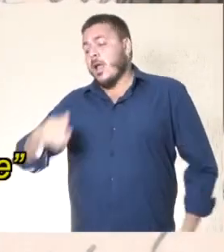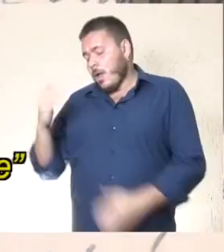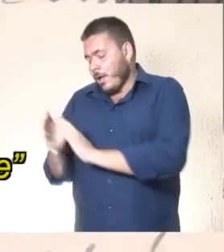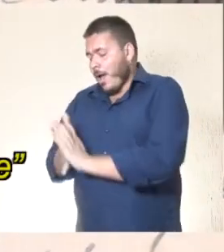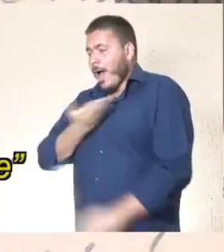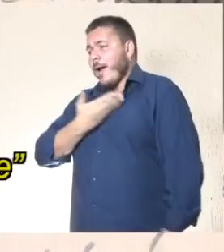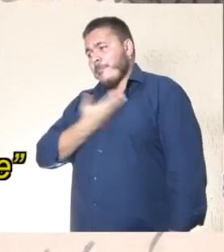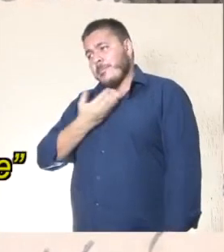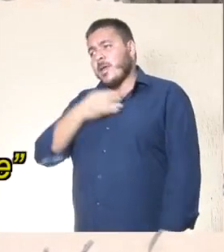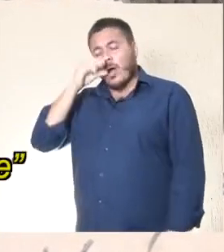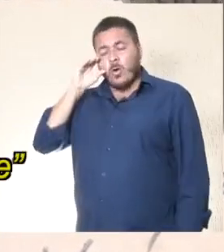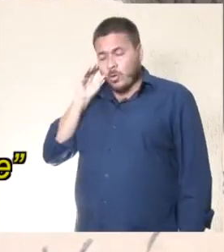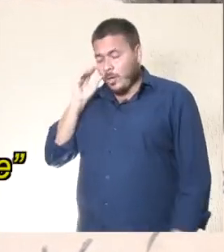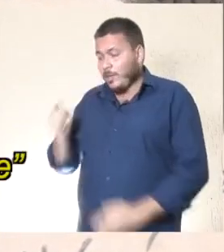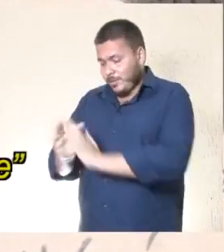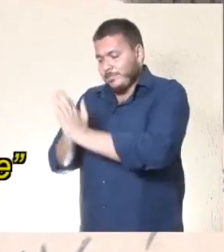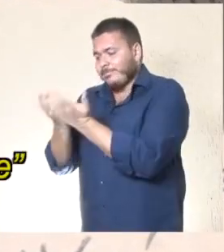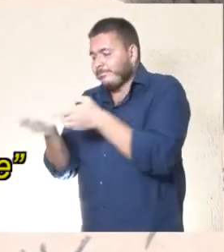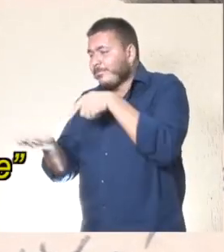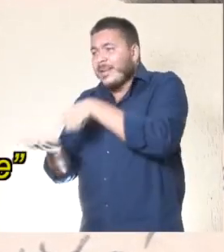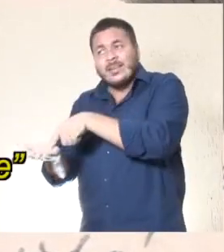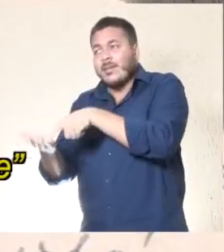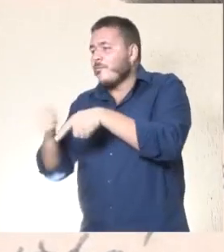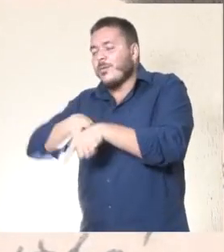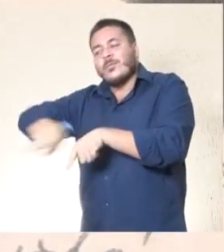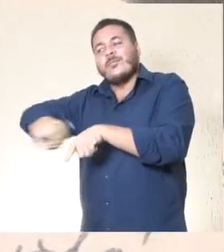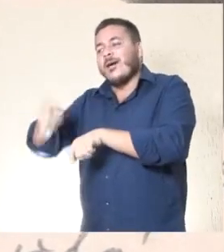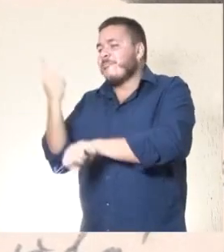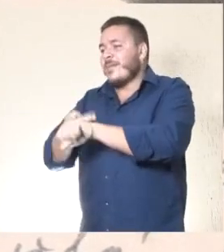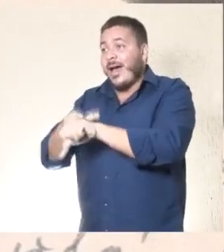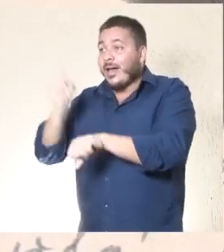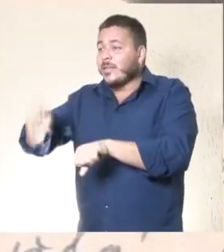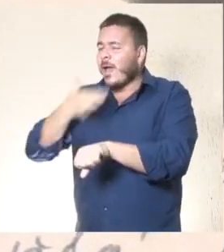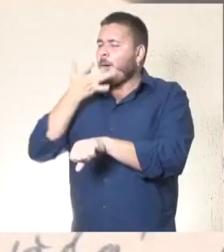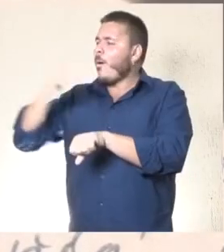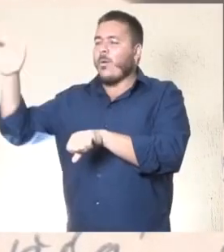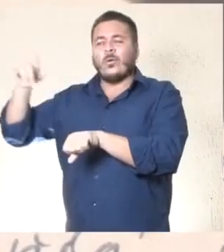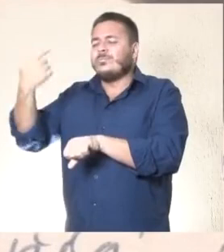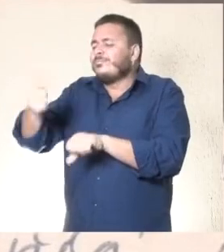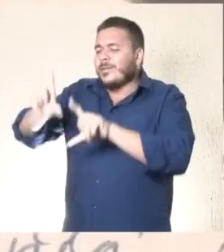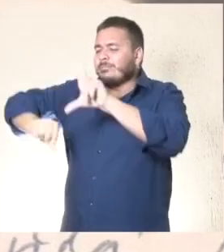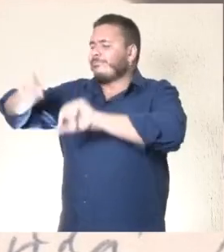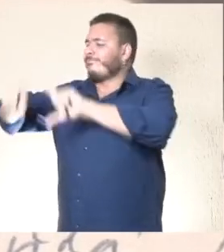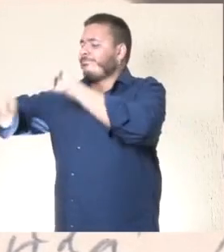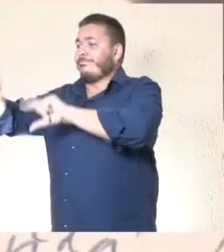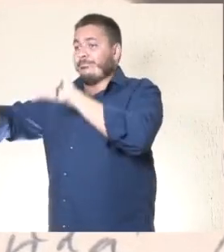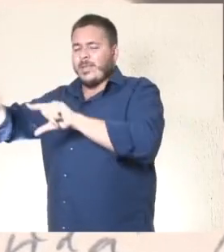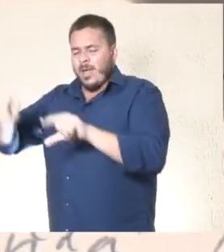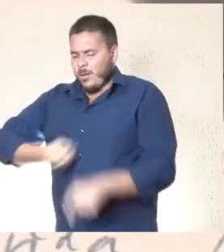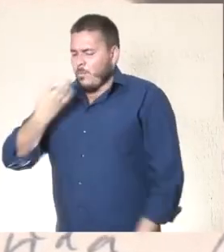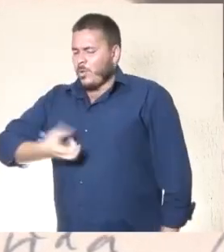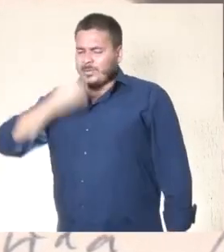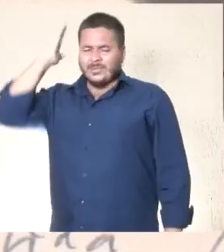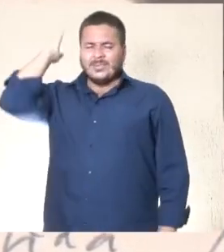Cora Coralina, seu vintém de cobre é para mim moeda de ouro e de um ouro que não sofre as oscilações do mercado. É